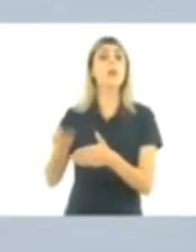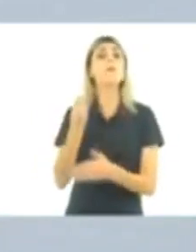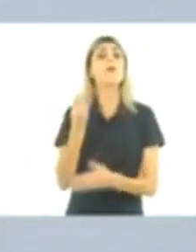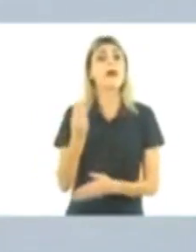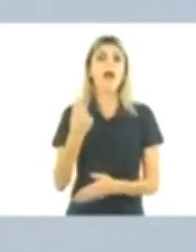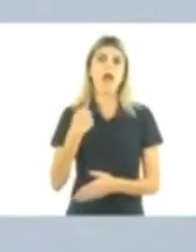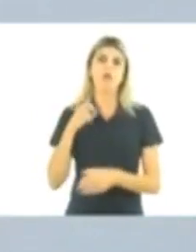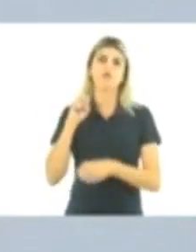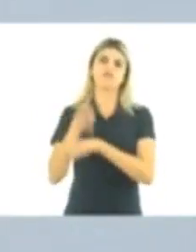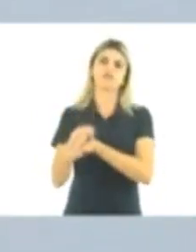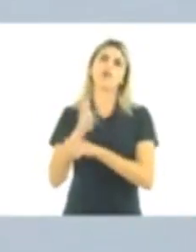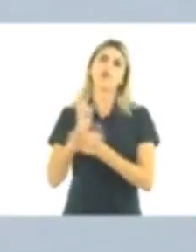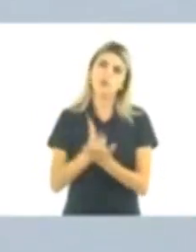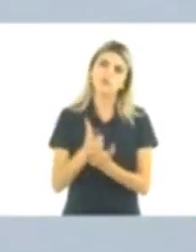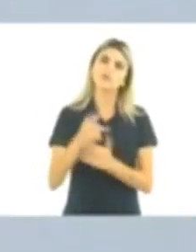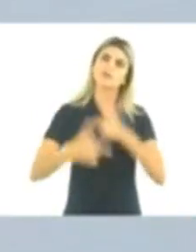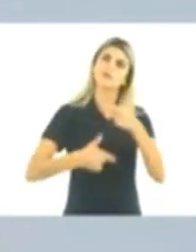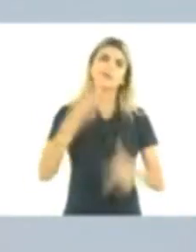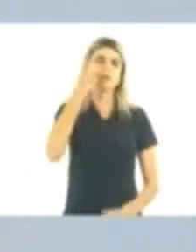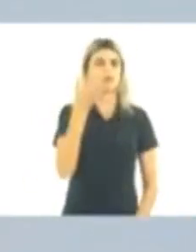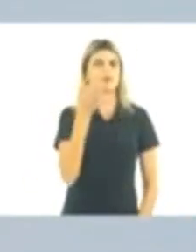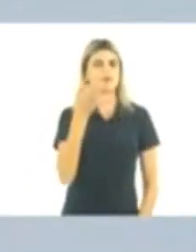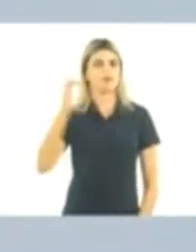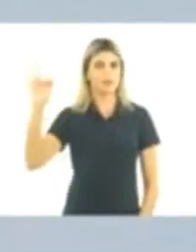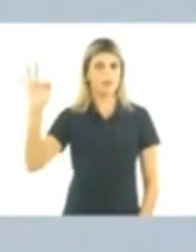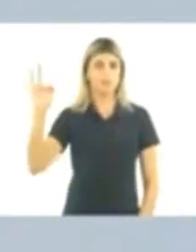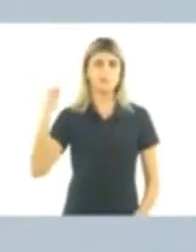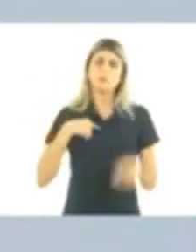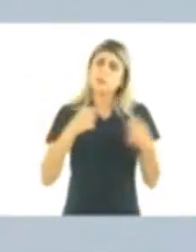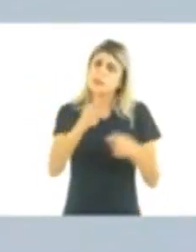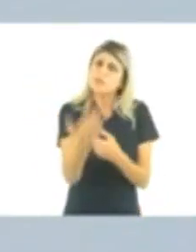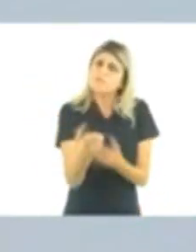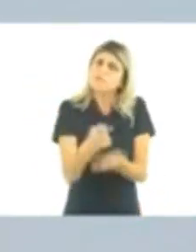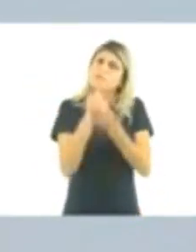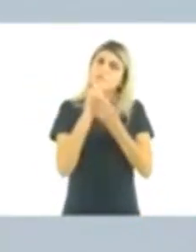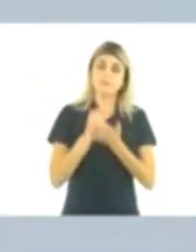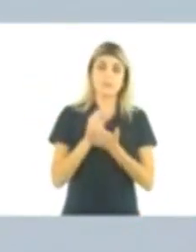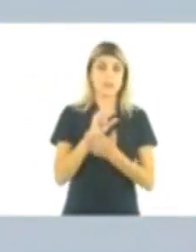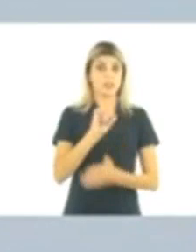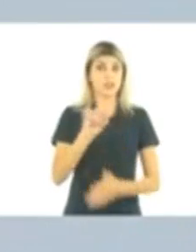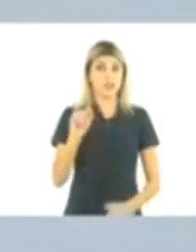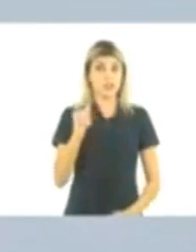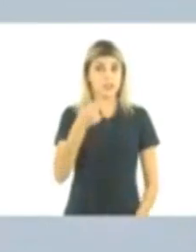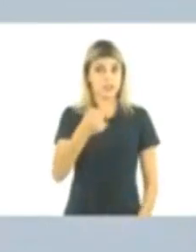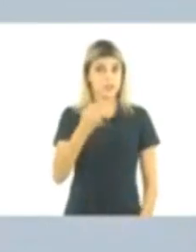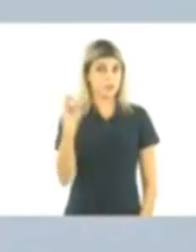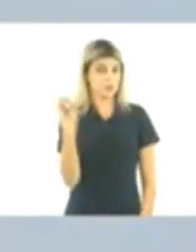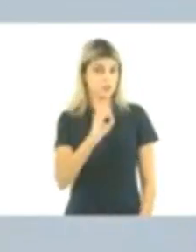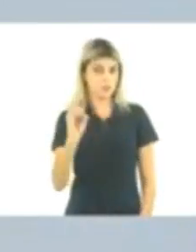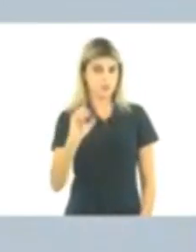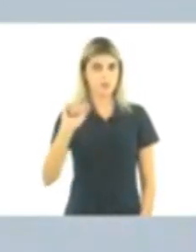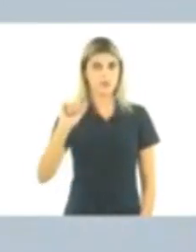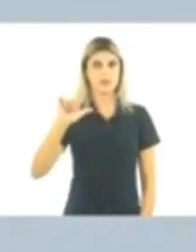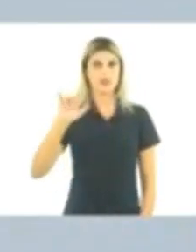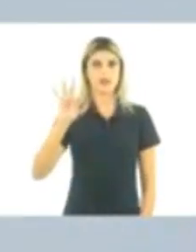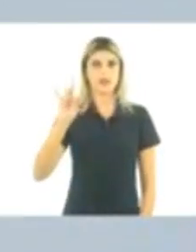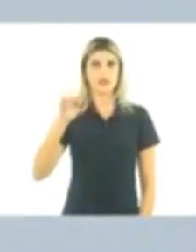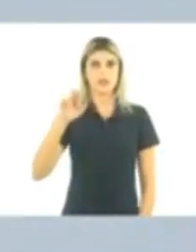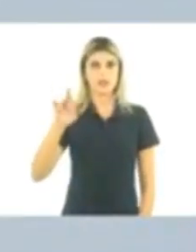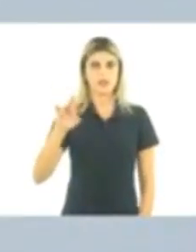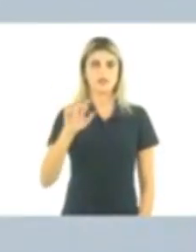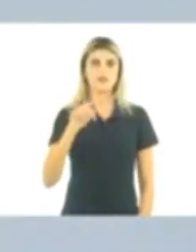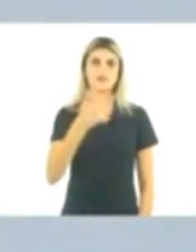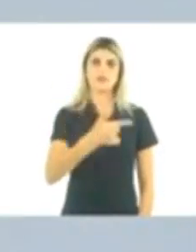isso que eu quero continuar o trabalho como deputado federal. Preciso da sua ajuda no dia 7 de outubro. Altineu Cortes,